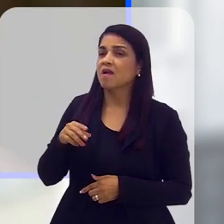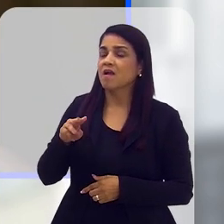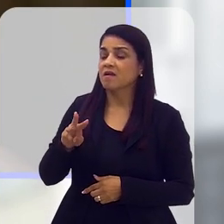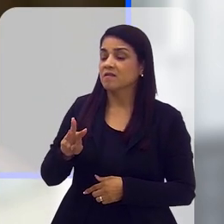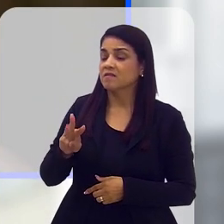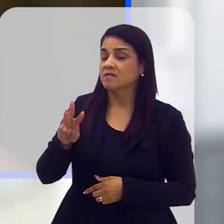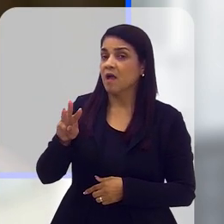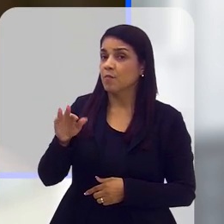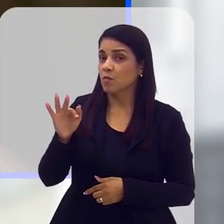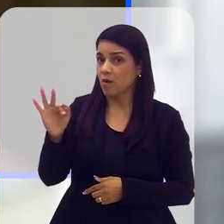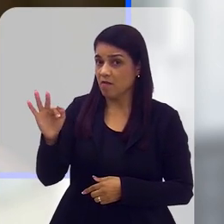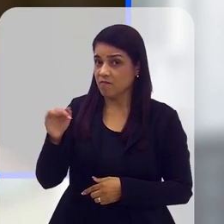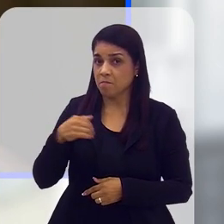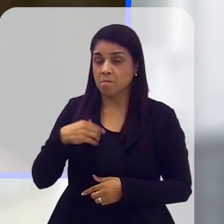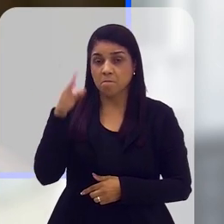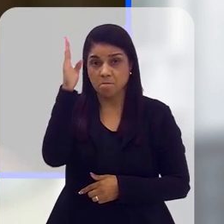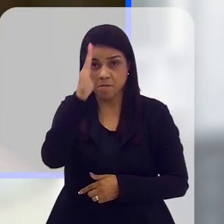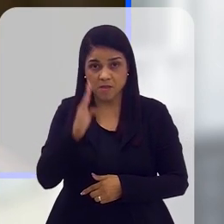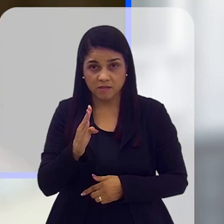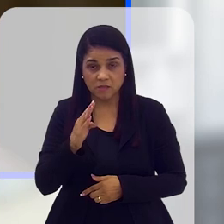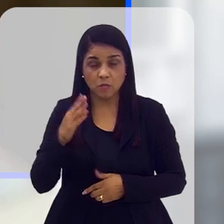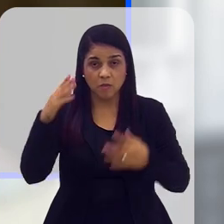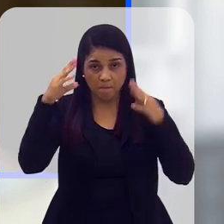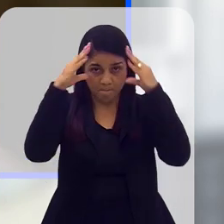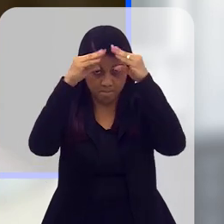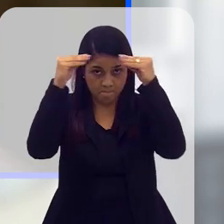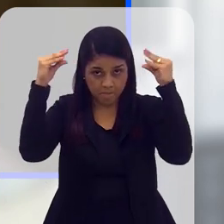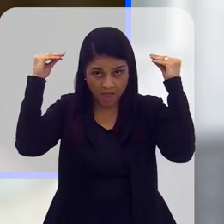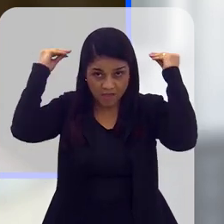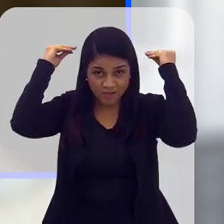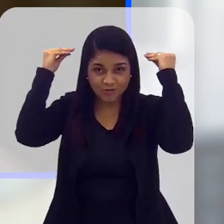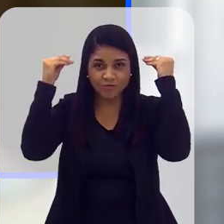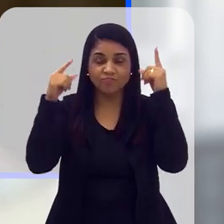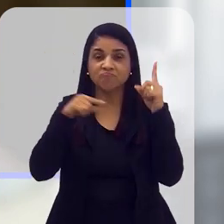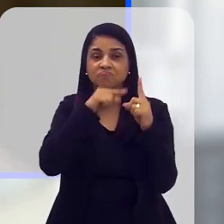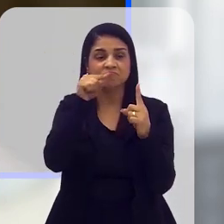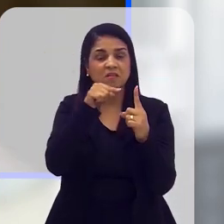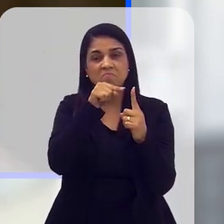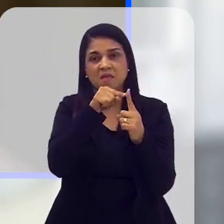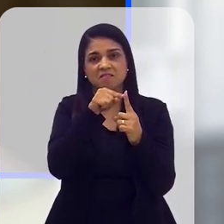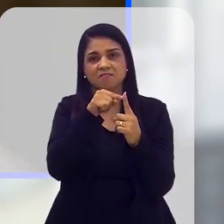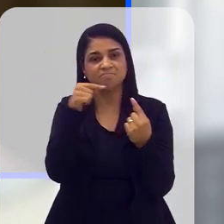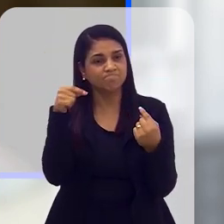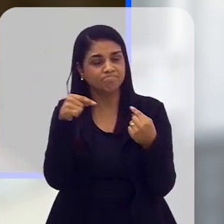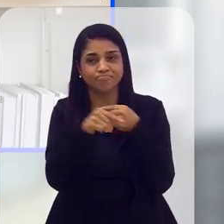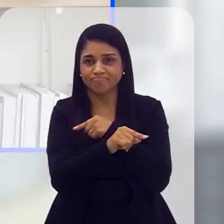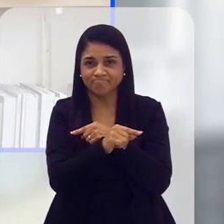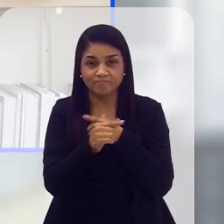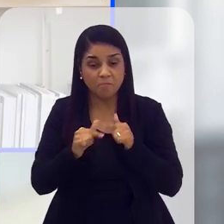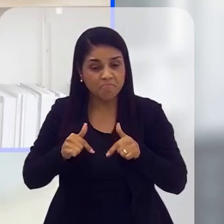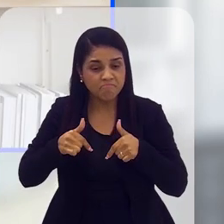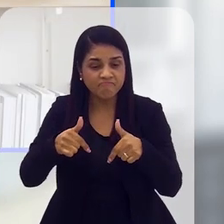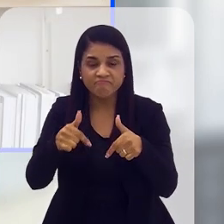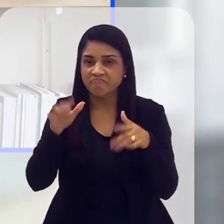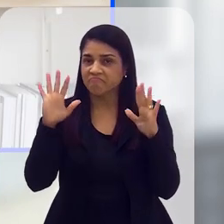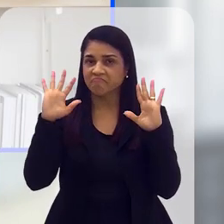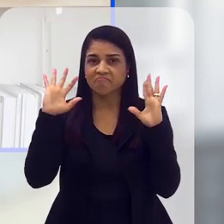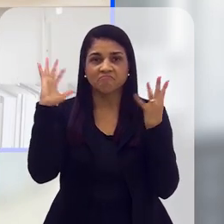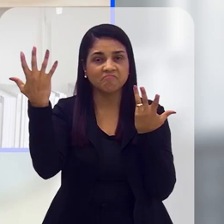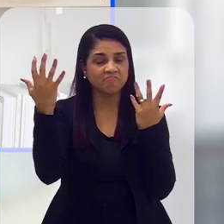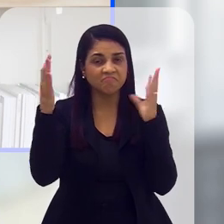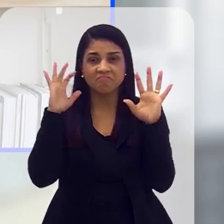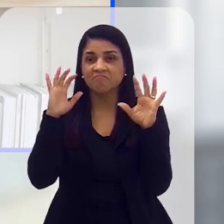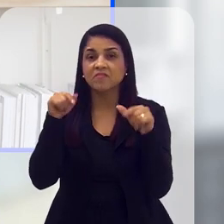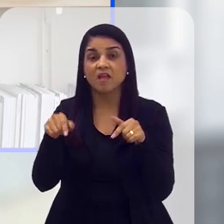WWF, Brasil e México, os dois países mais ricos da América Latina, têm metas indesejáveis para o enfrentamento às